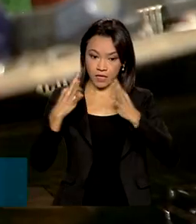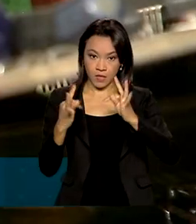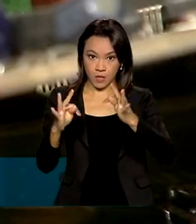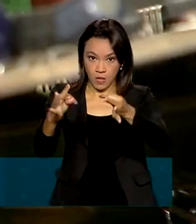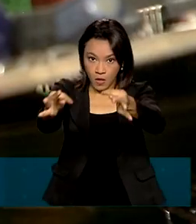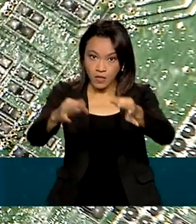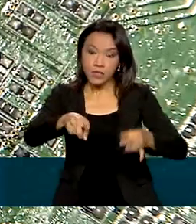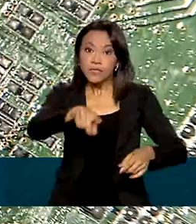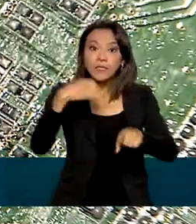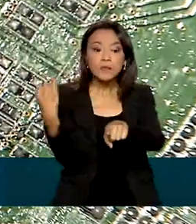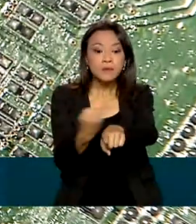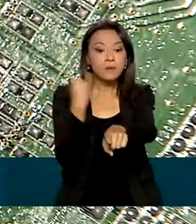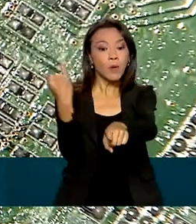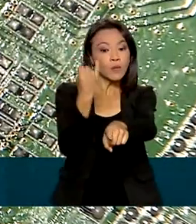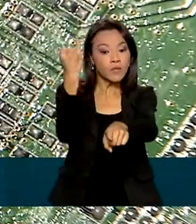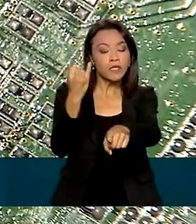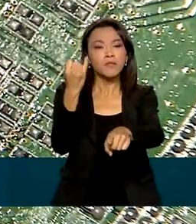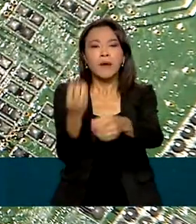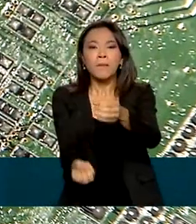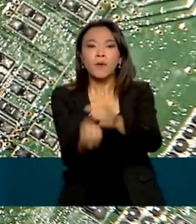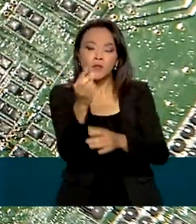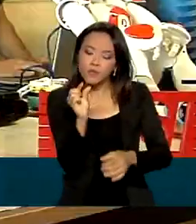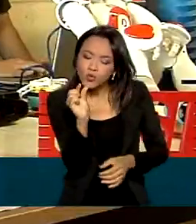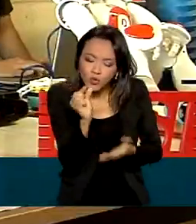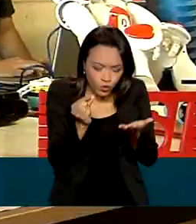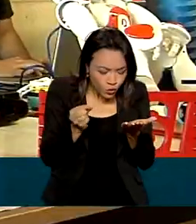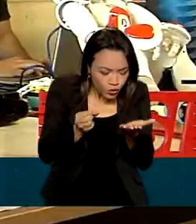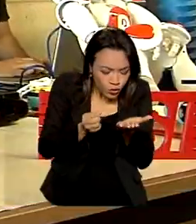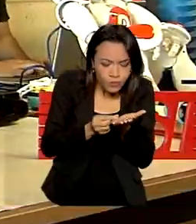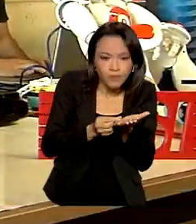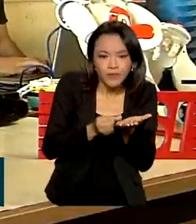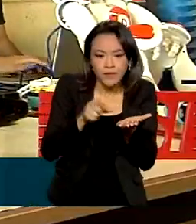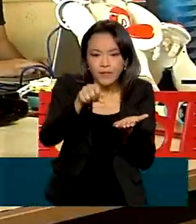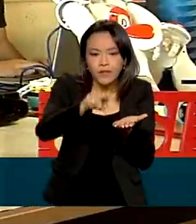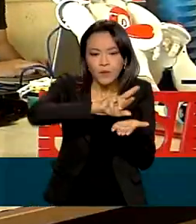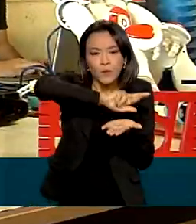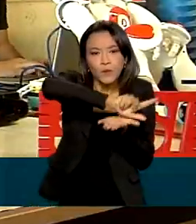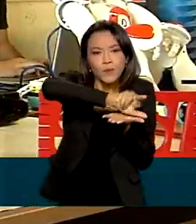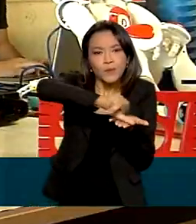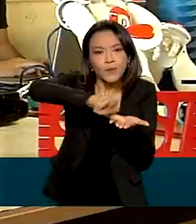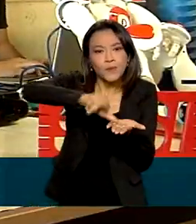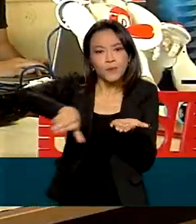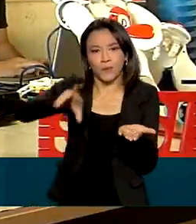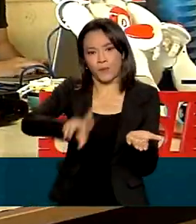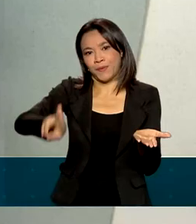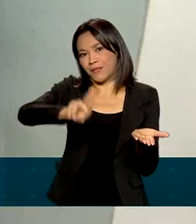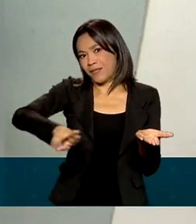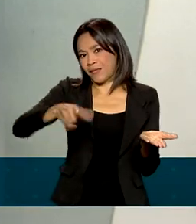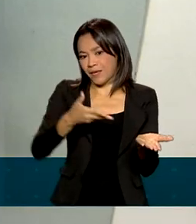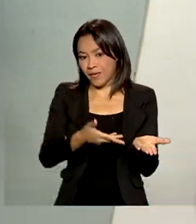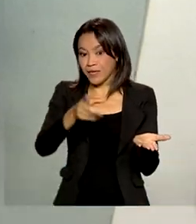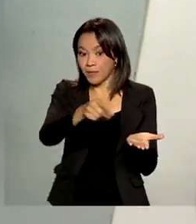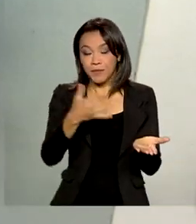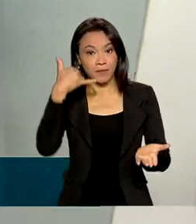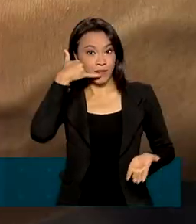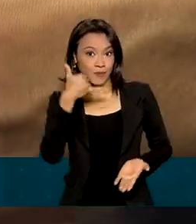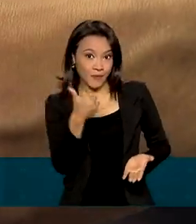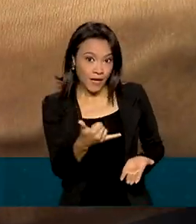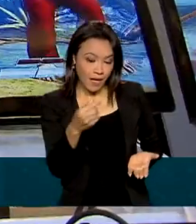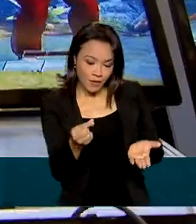fundamentais na produção de chips usados nos mais diversos aparelhos eletrônicos, como smartphones,